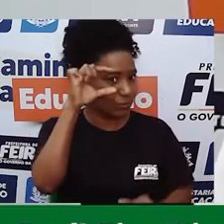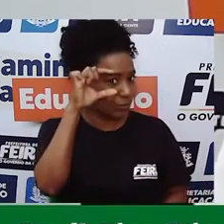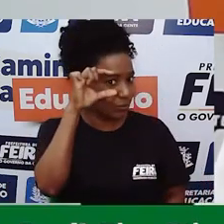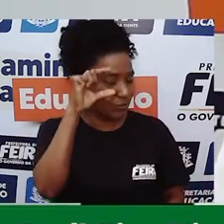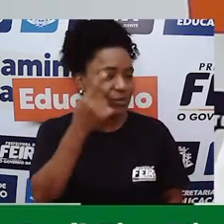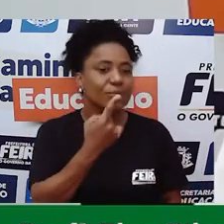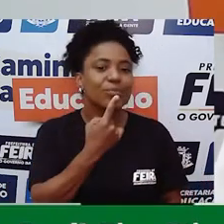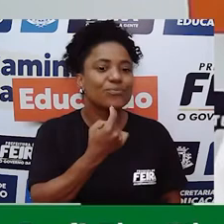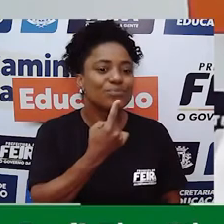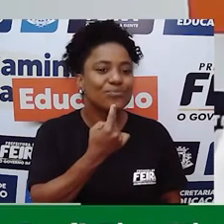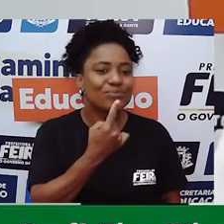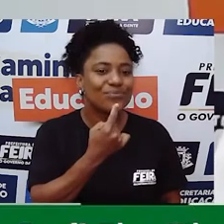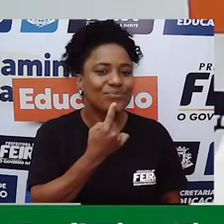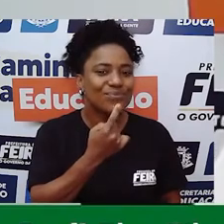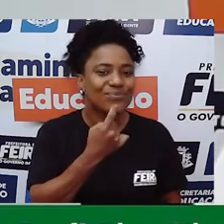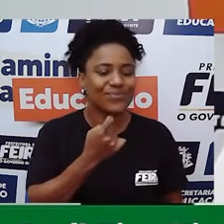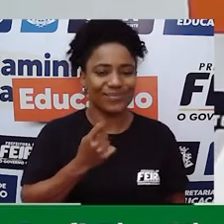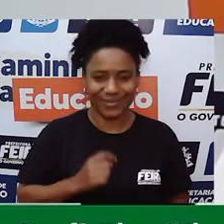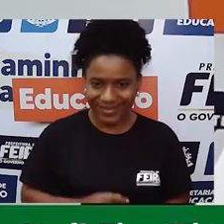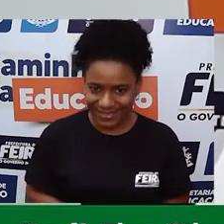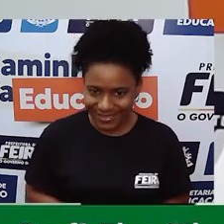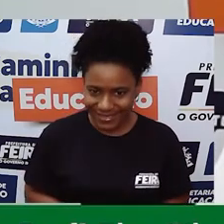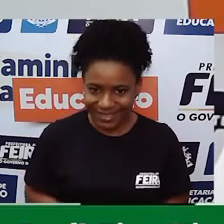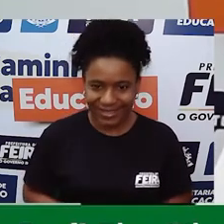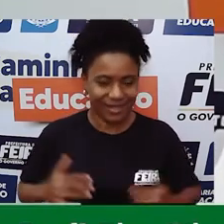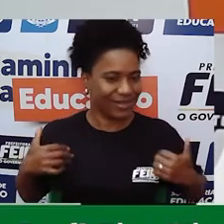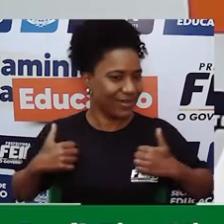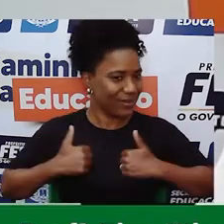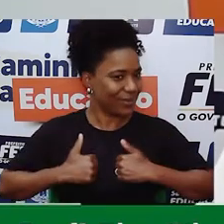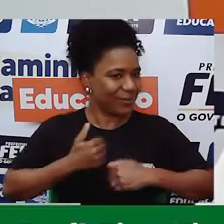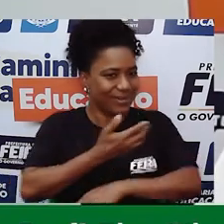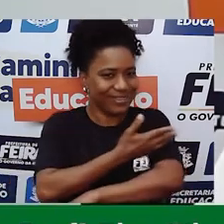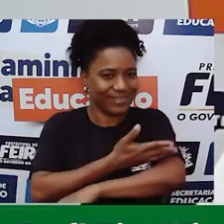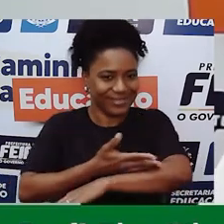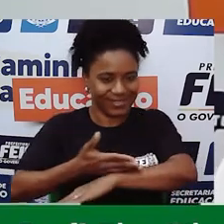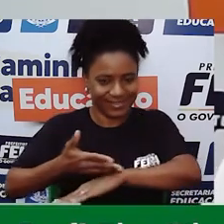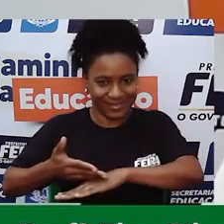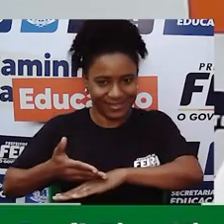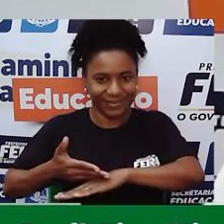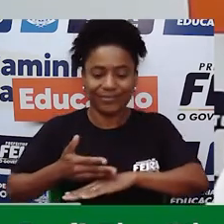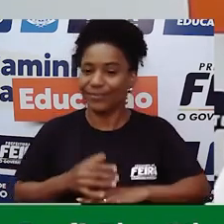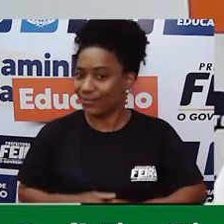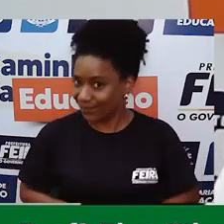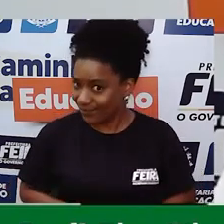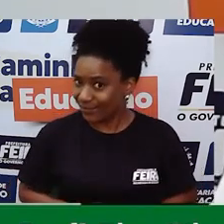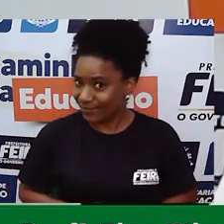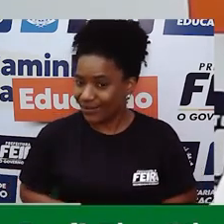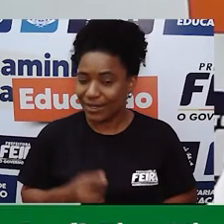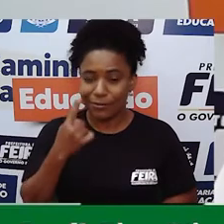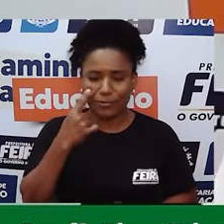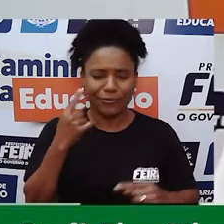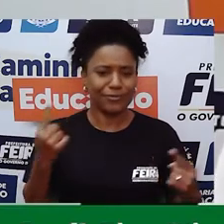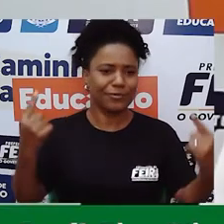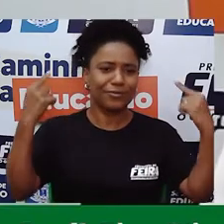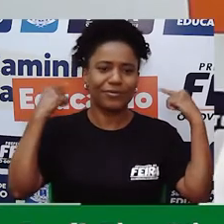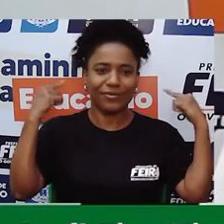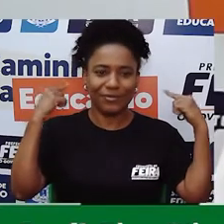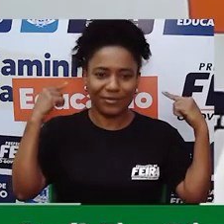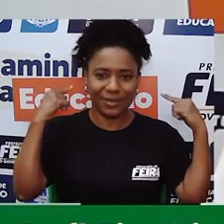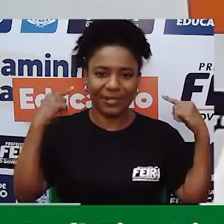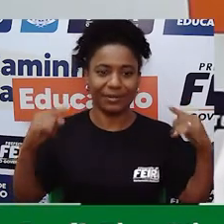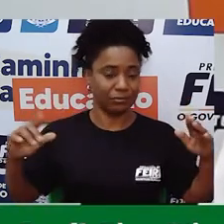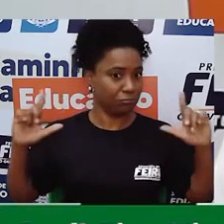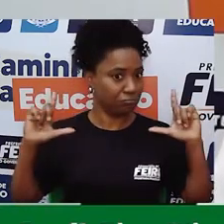vermelha e o guarda-pó branco. Atrás de mim vocês podem visualizar um